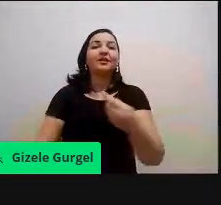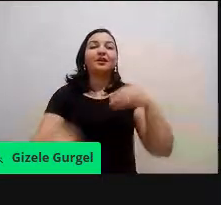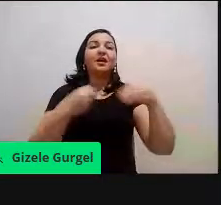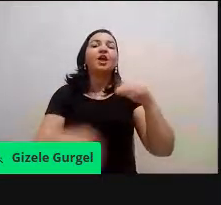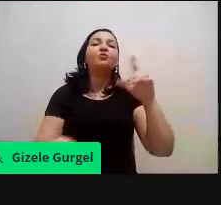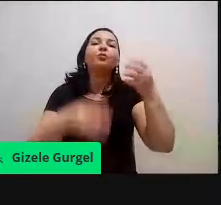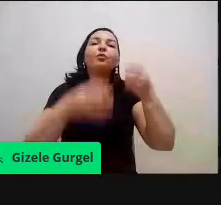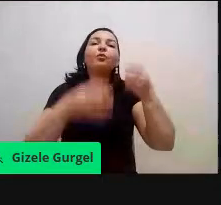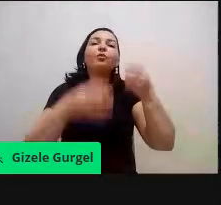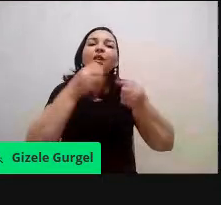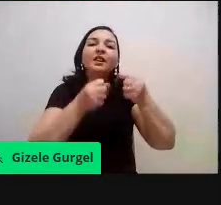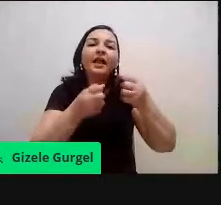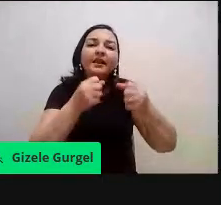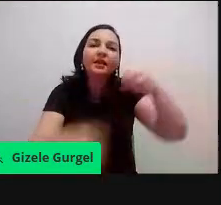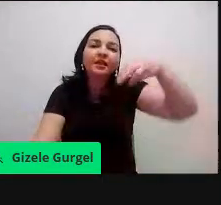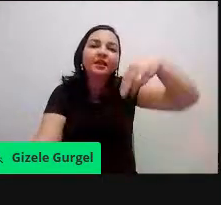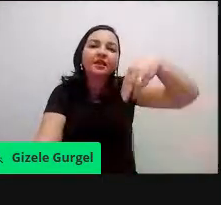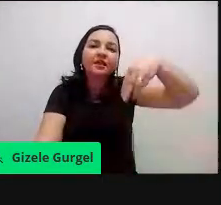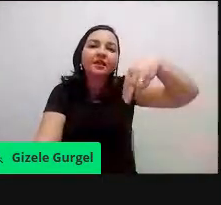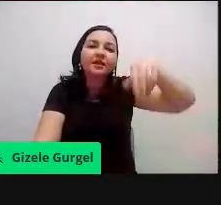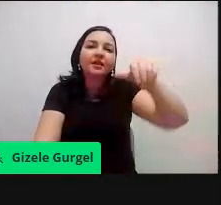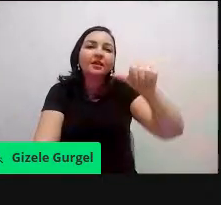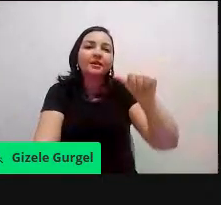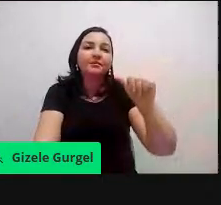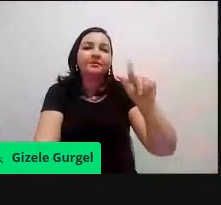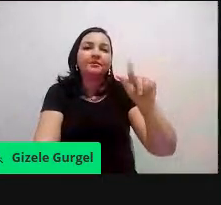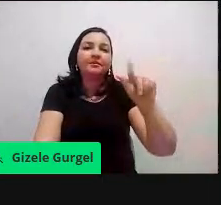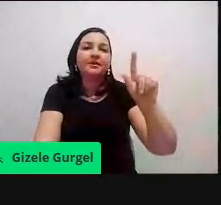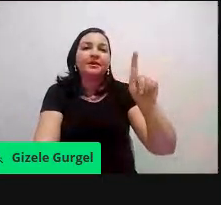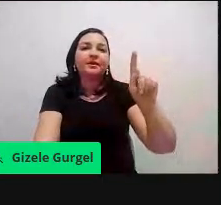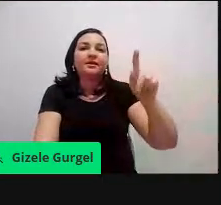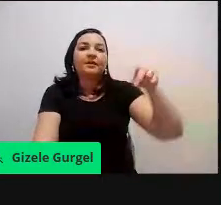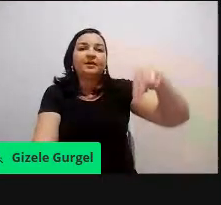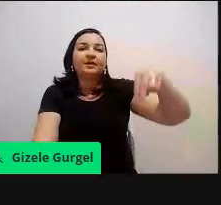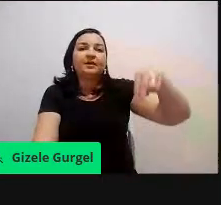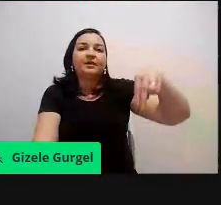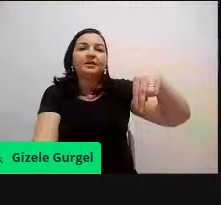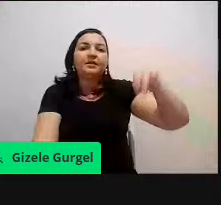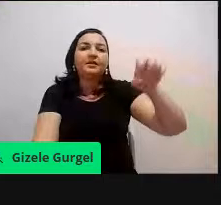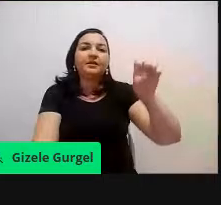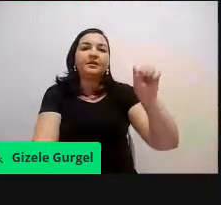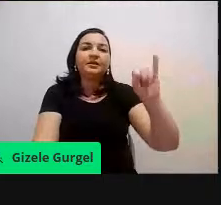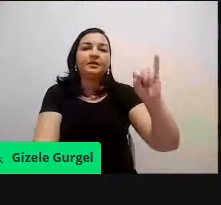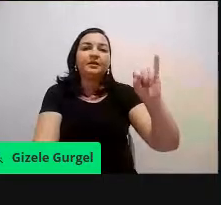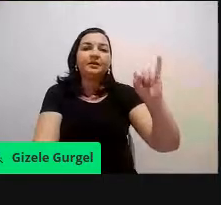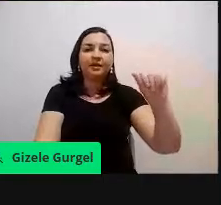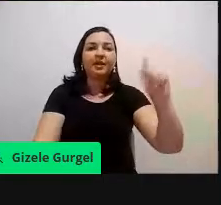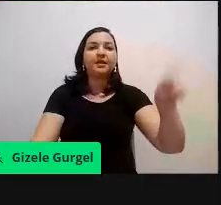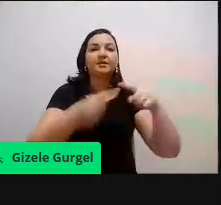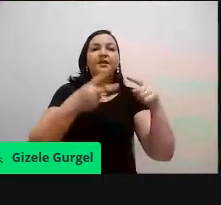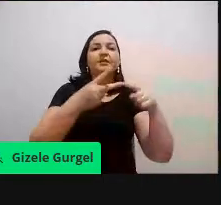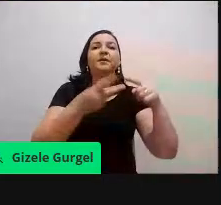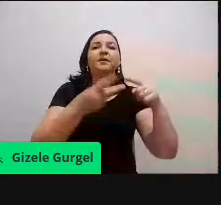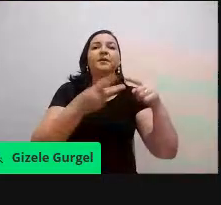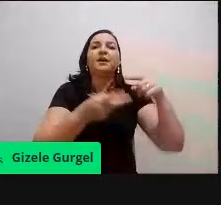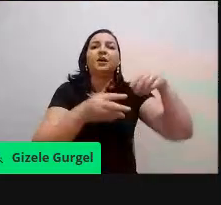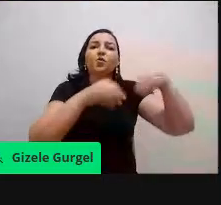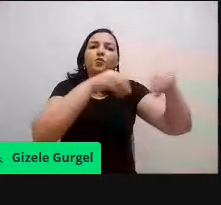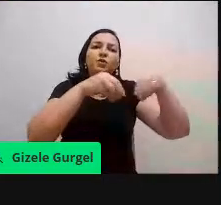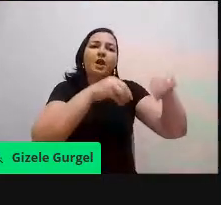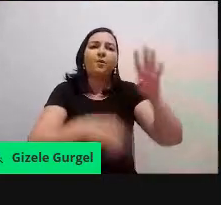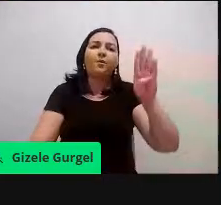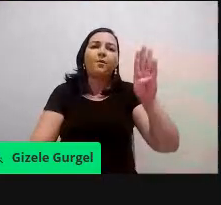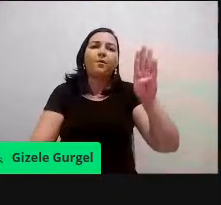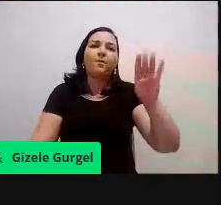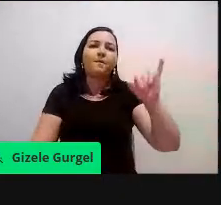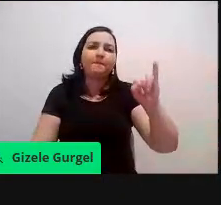magnésia, e um, o sólido, não é, com bicarbonato. Então, algo bem interessante que a gente pode fazer,